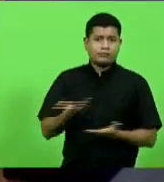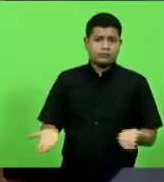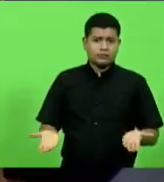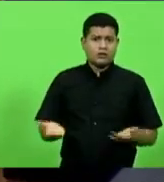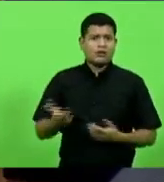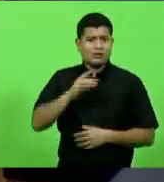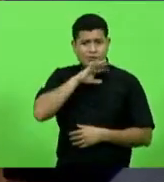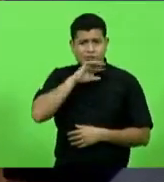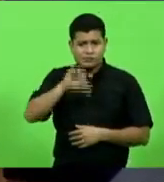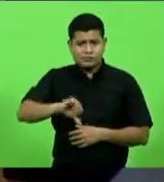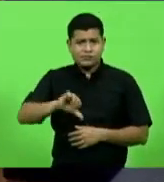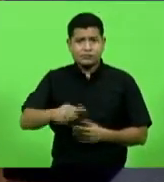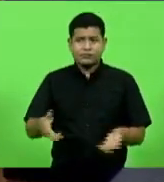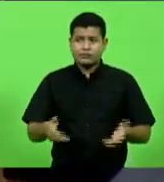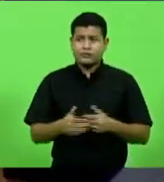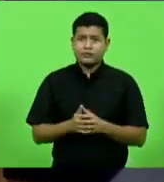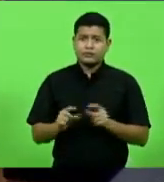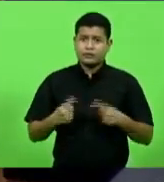então,